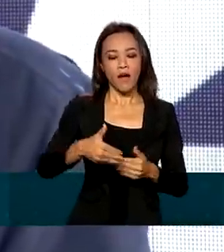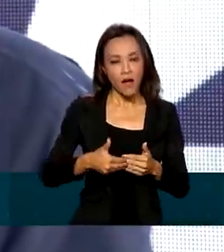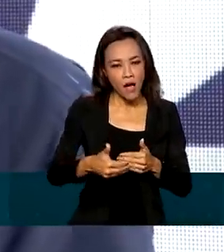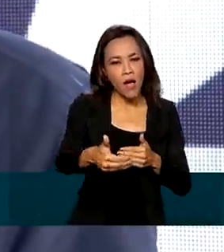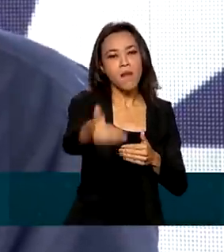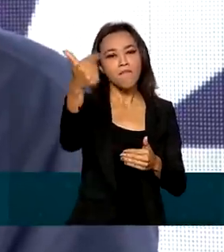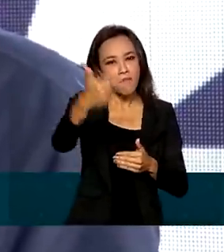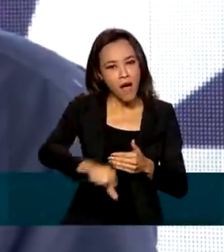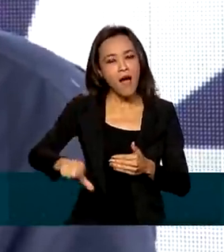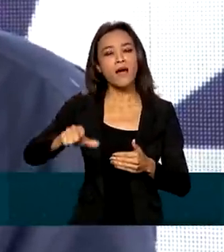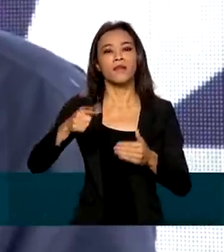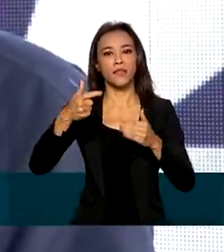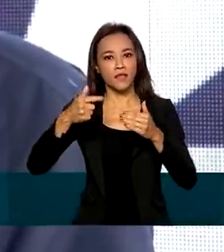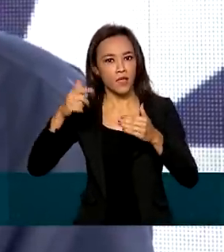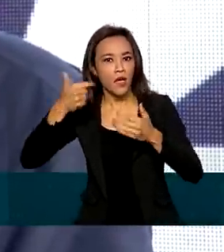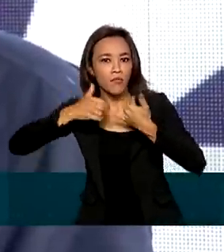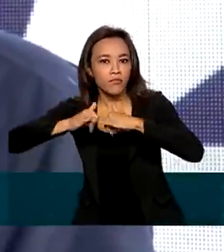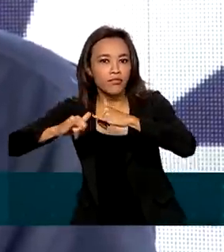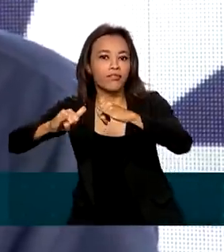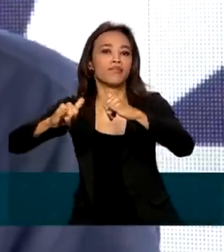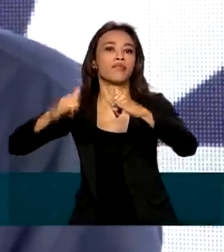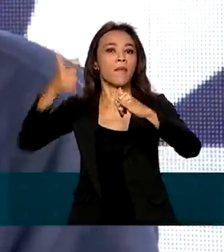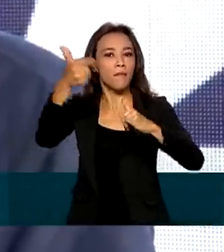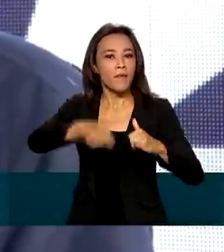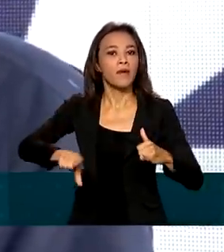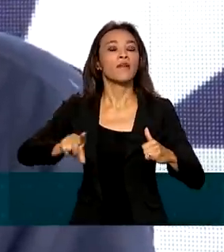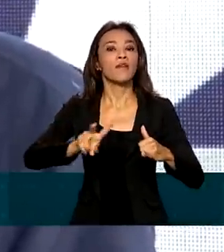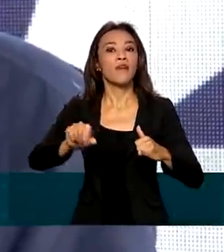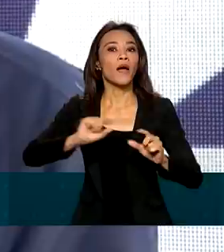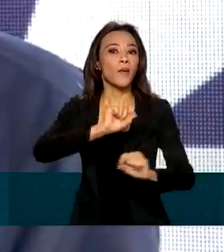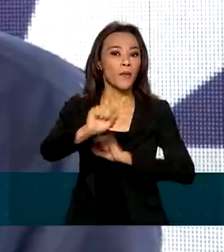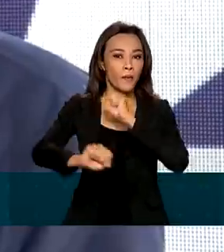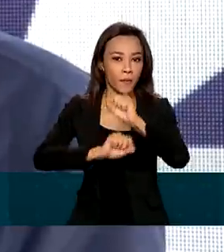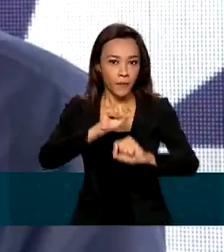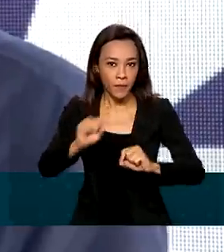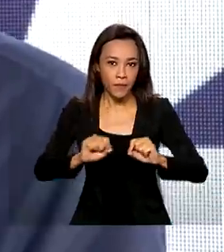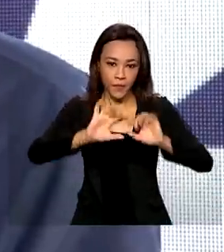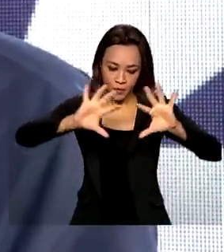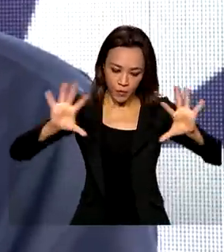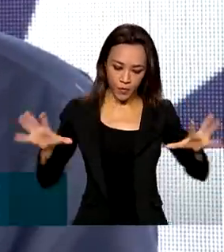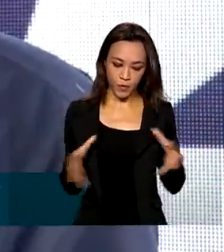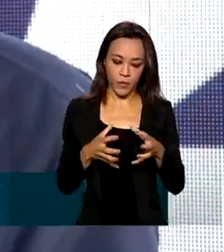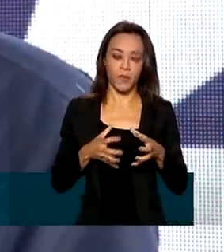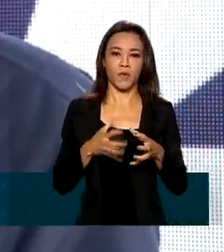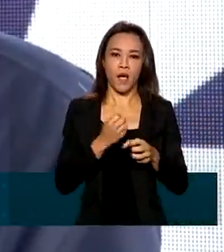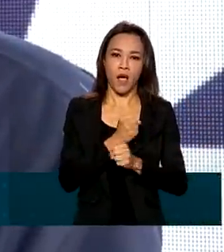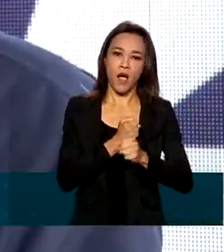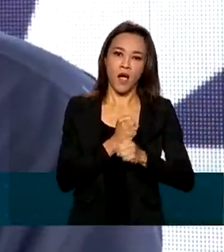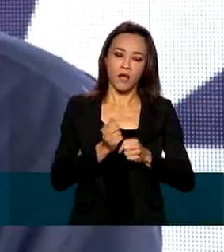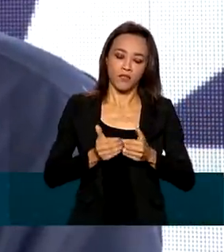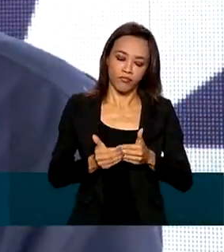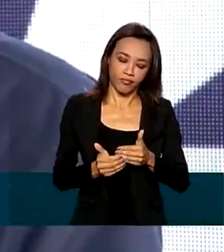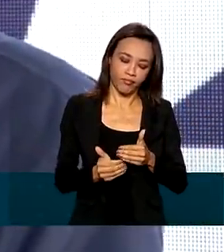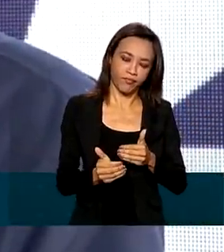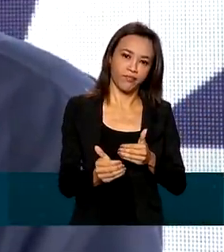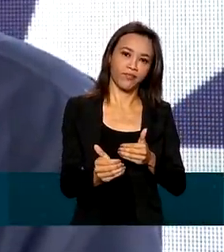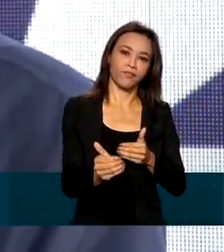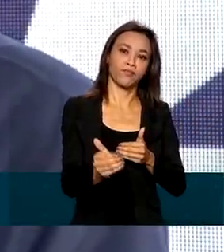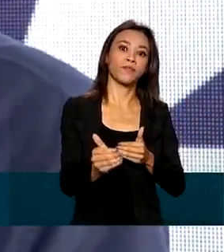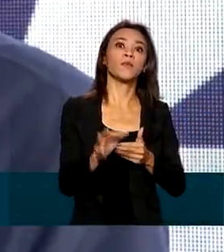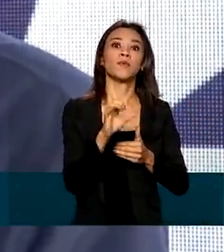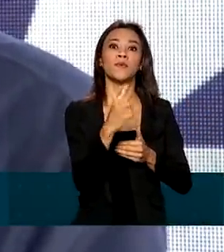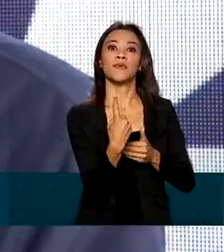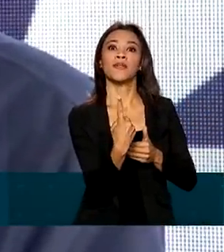leilões de energia, mais um de transmissão, que vão incorporar nos próximos anos cerca de